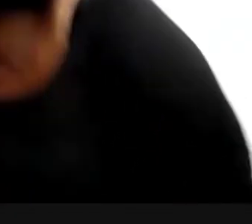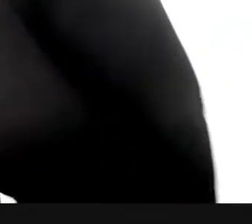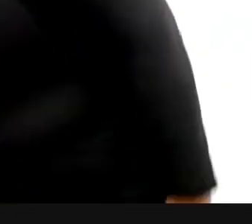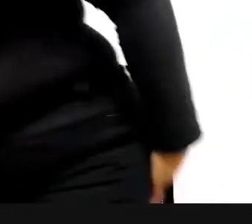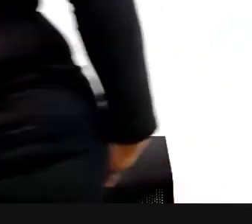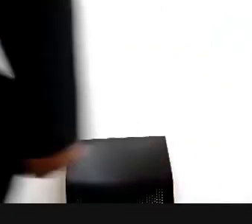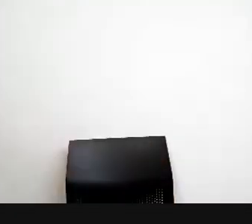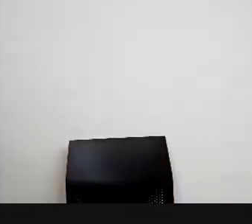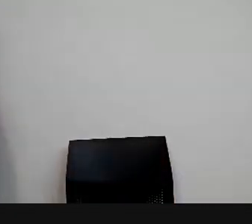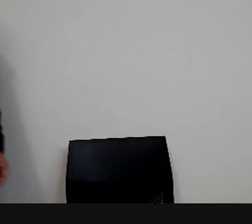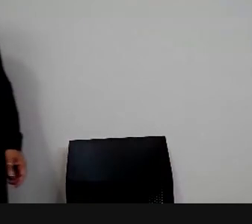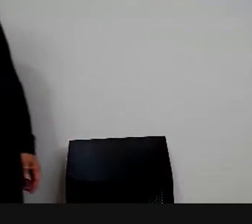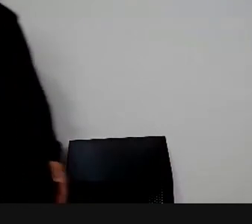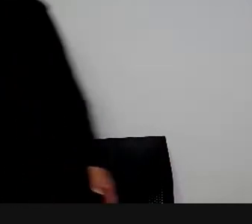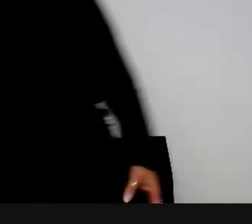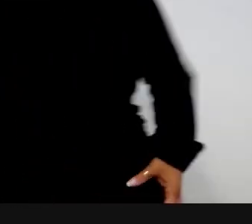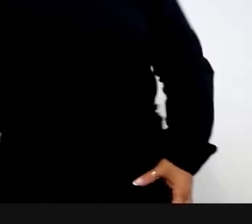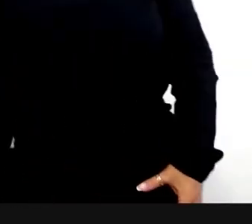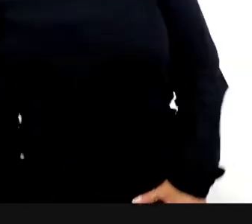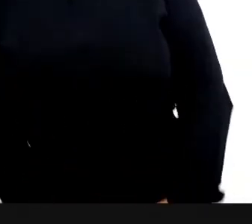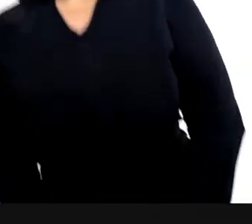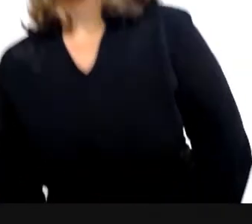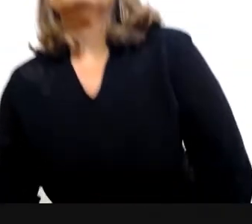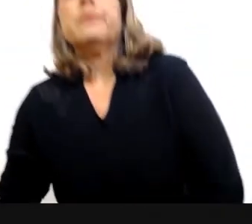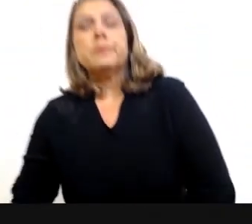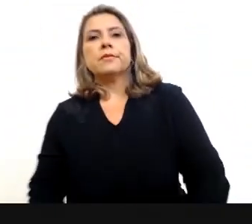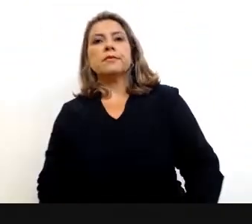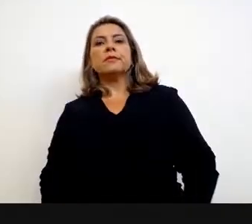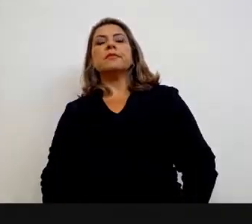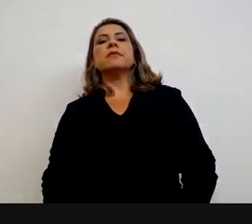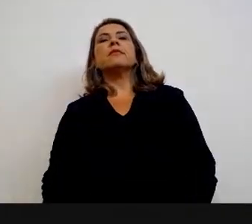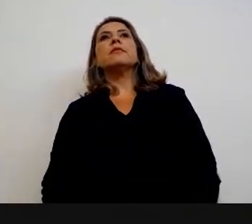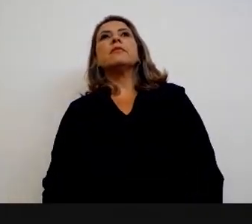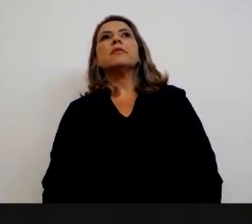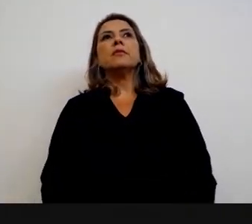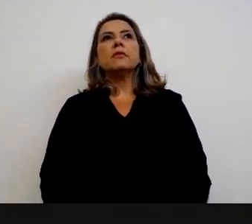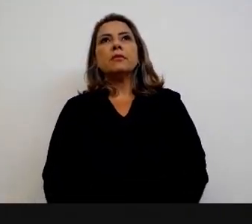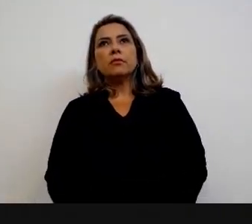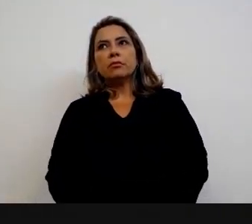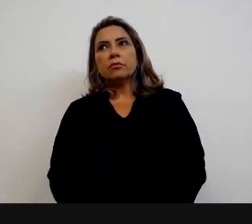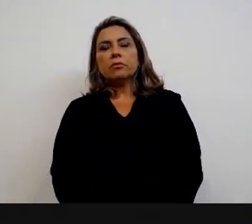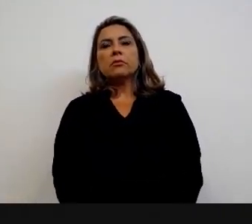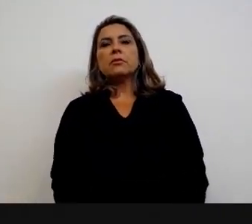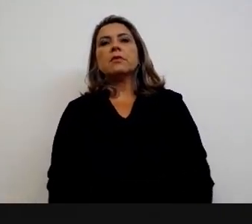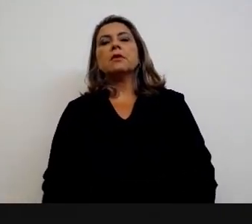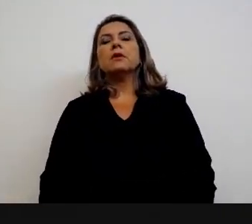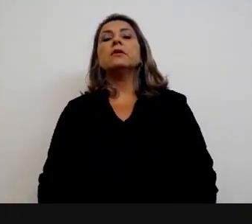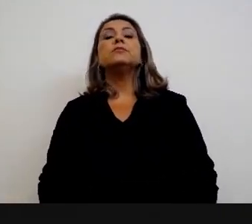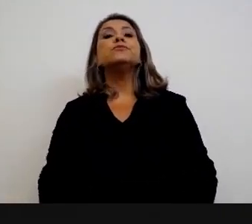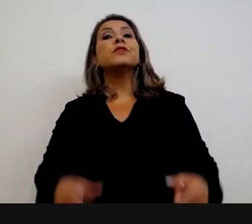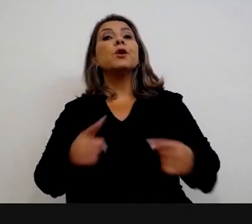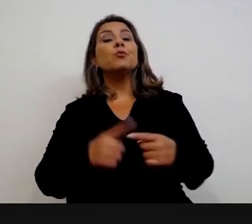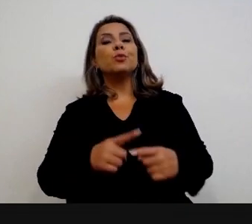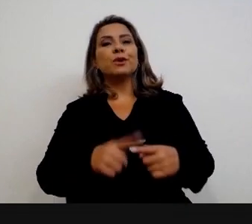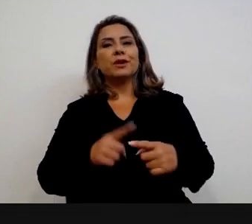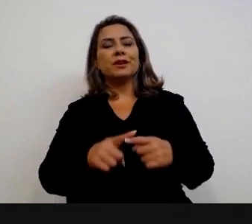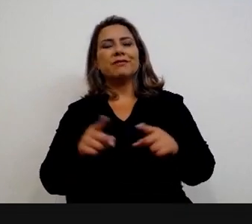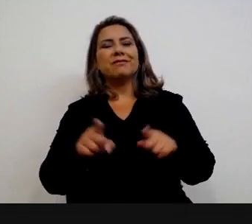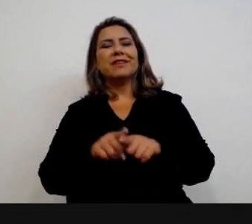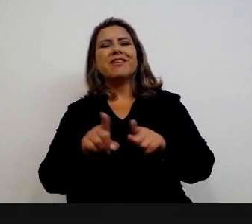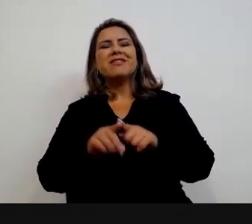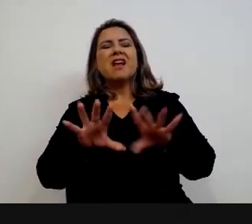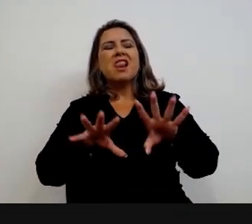símbolo da alta burocracia descolada da realidade francesa porque ela formava